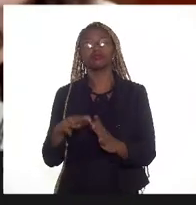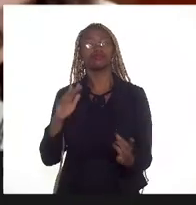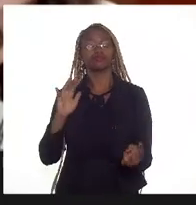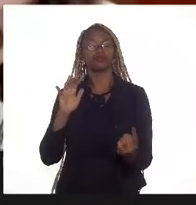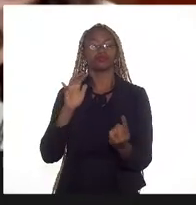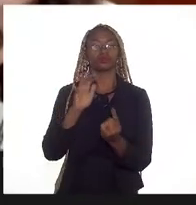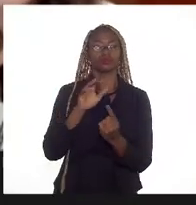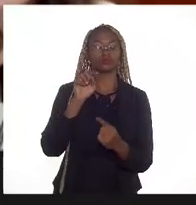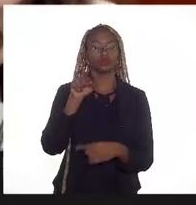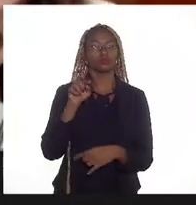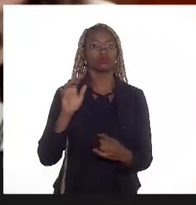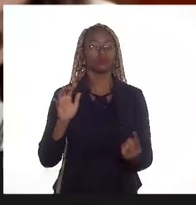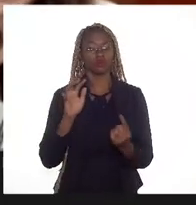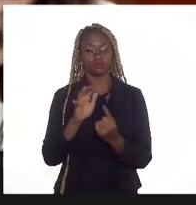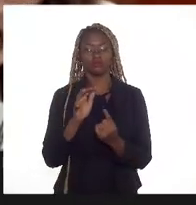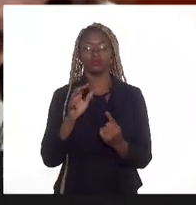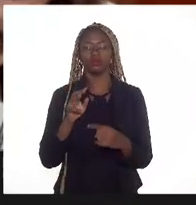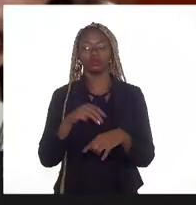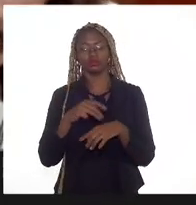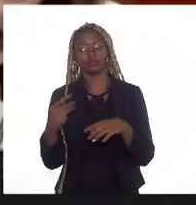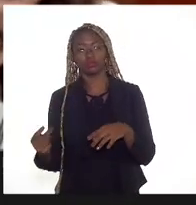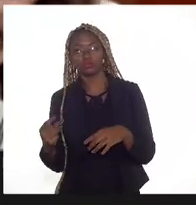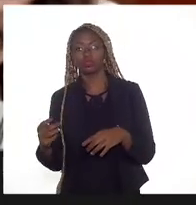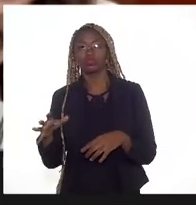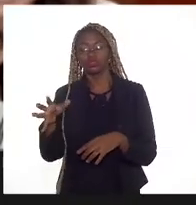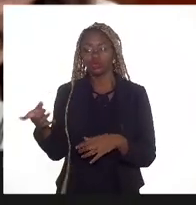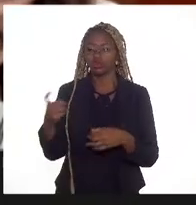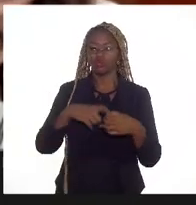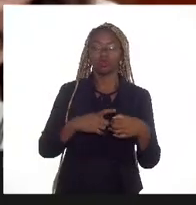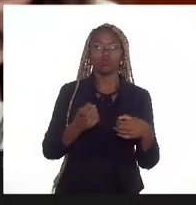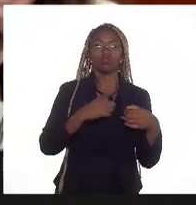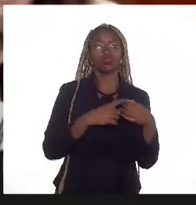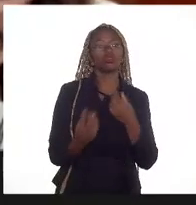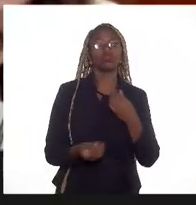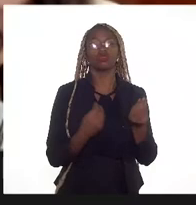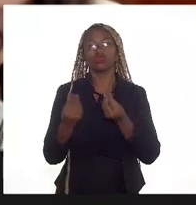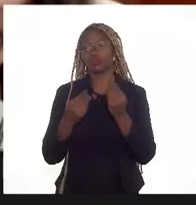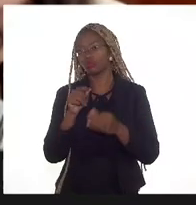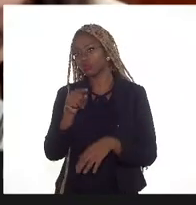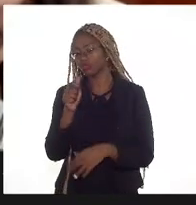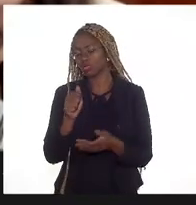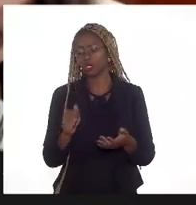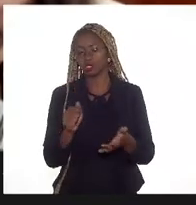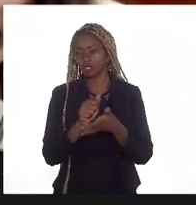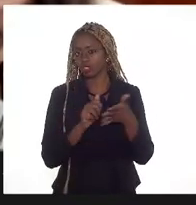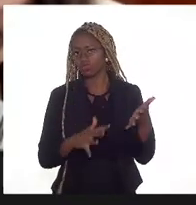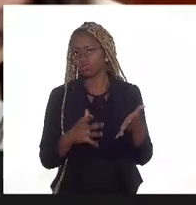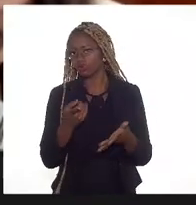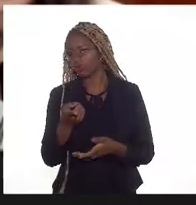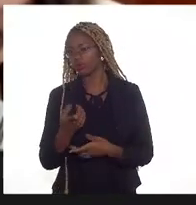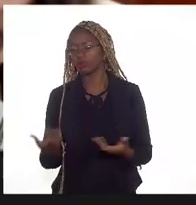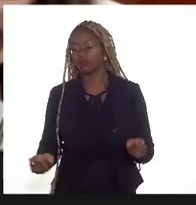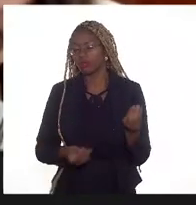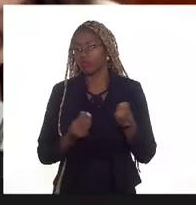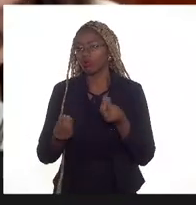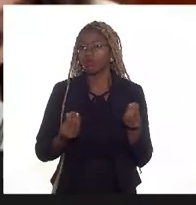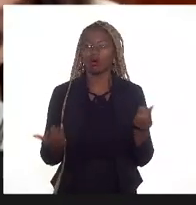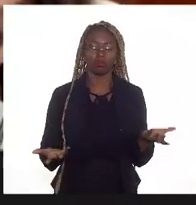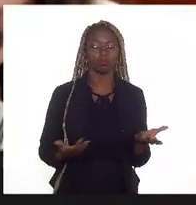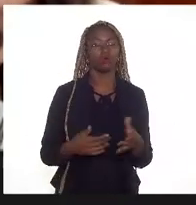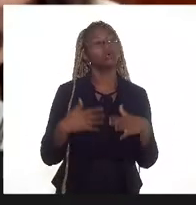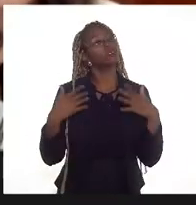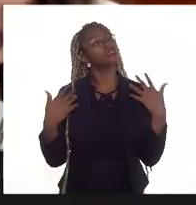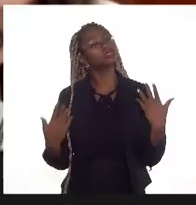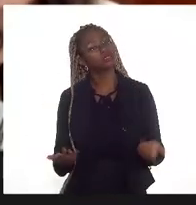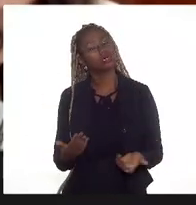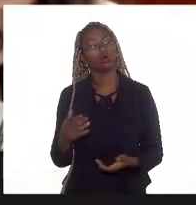dos métodos de recuperação, e como se fará o manejo do gás. Então, é nesse momento que a ANP faz